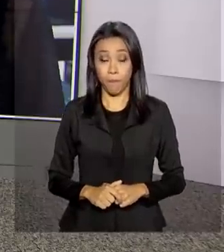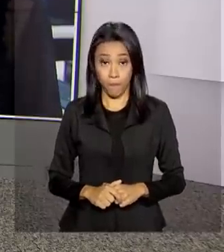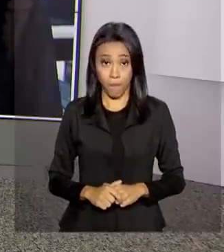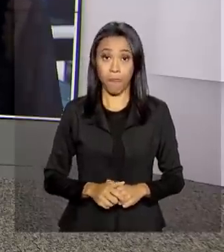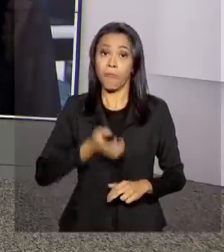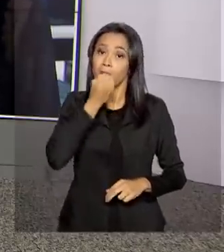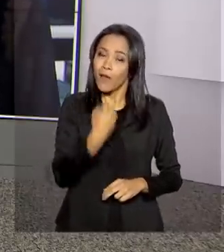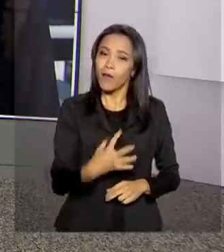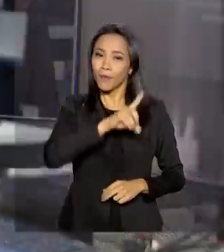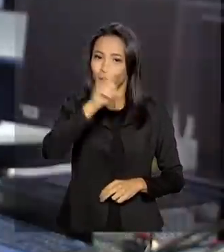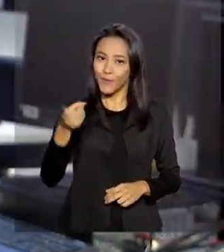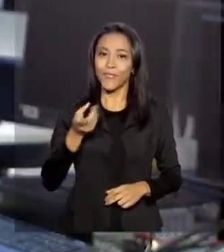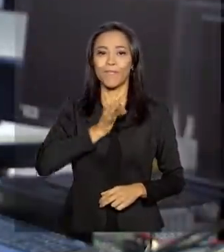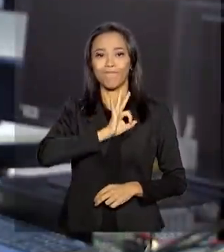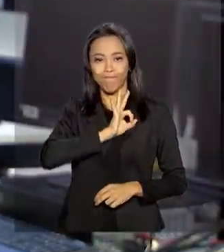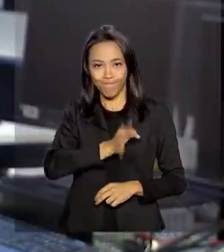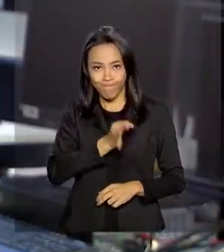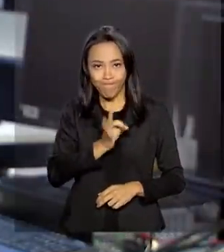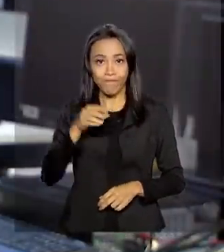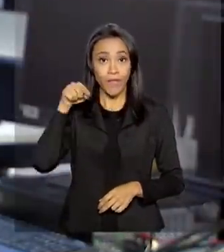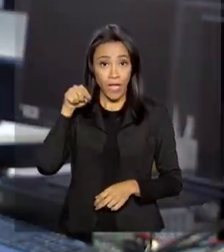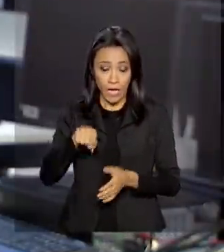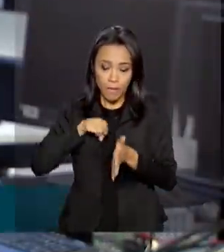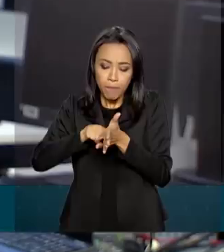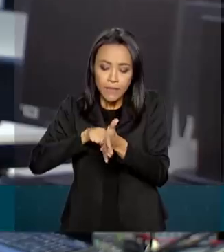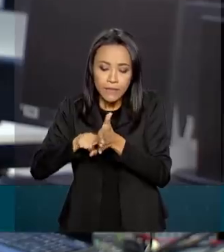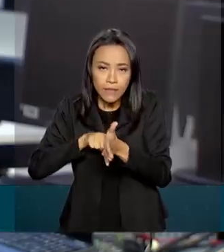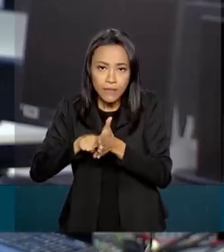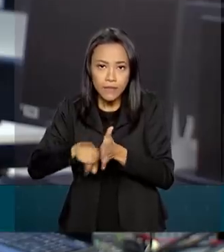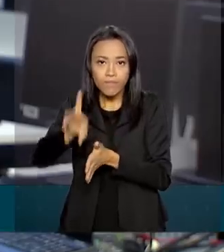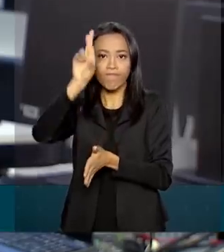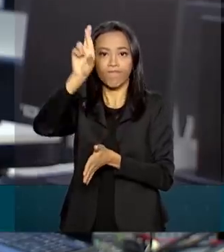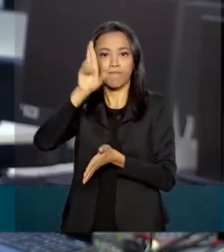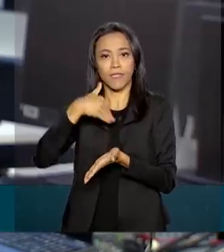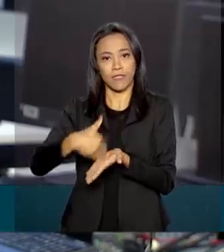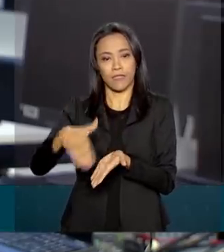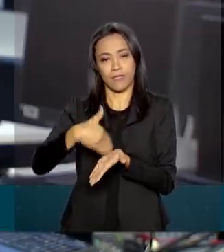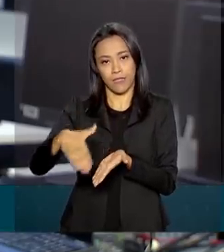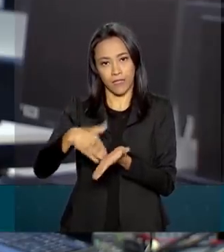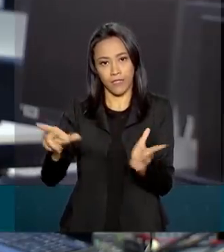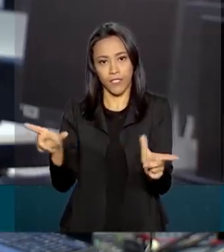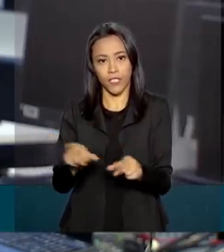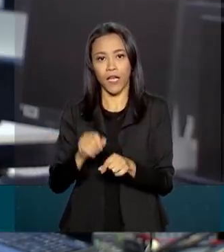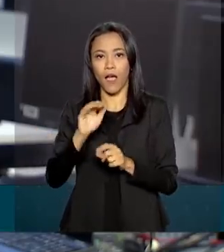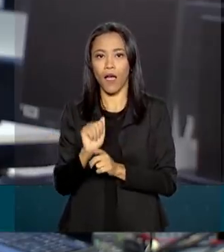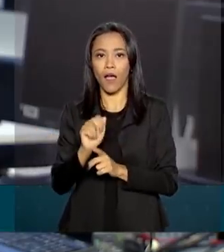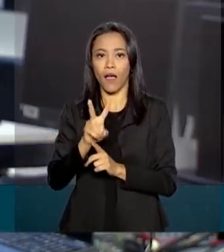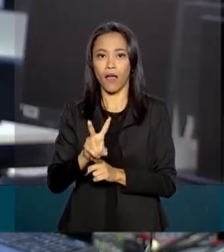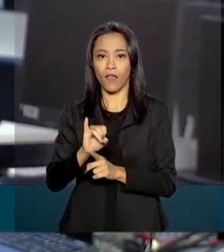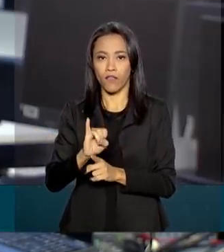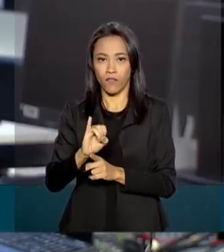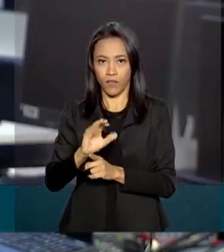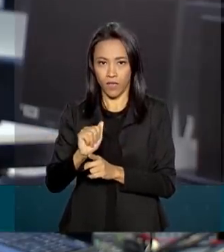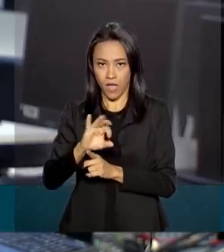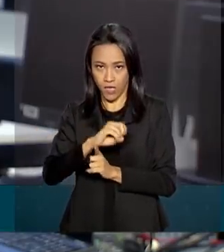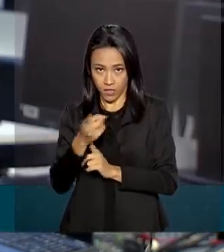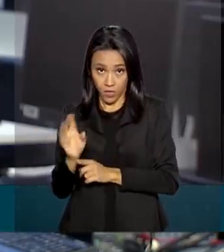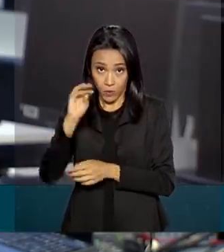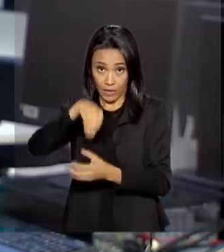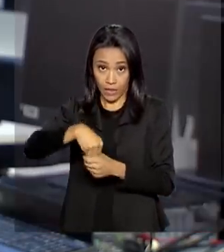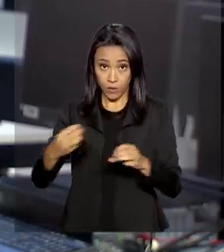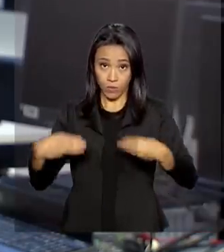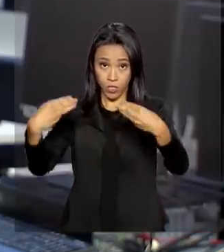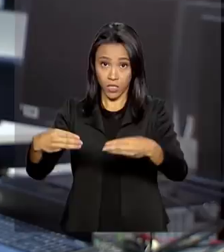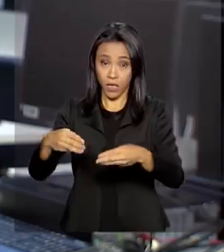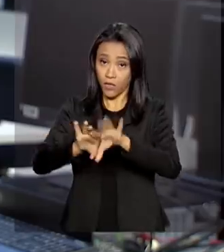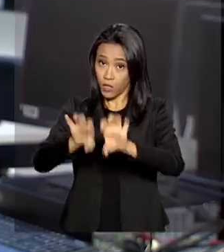Bom dia, Carla. É isso mesmo. A pesquisa é realizada pela Secretaria de Aviação Civil do Ministério da Infraestrutura e